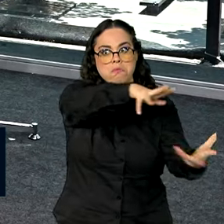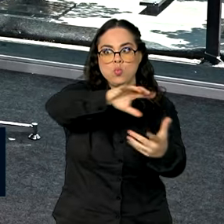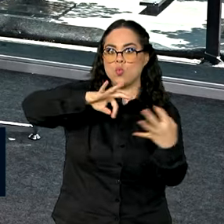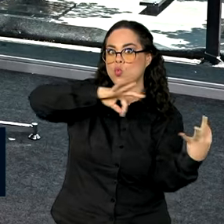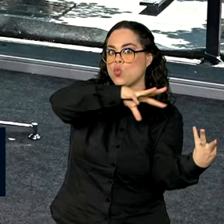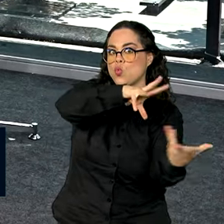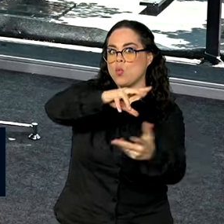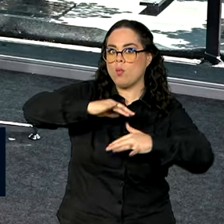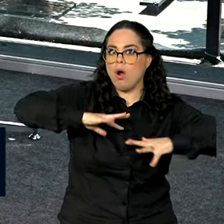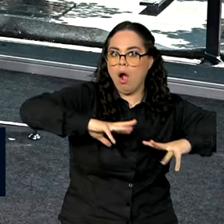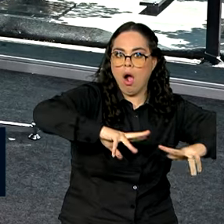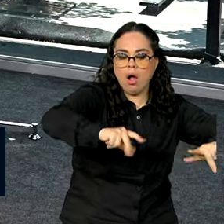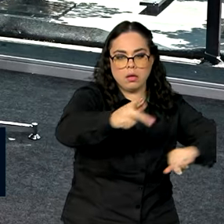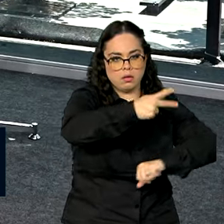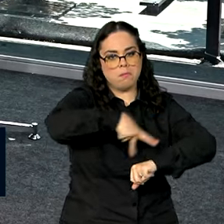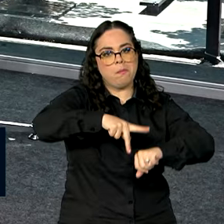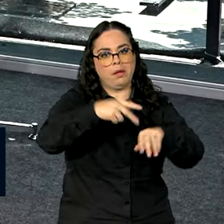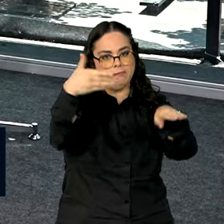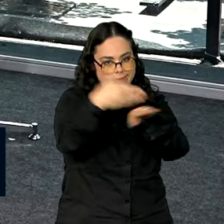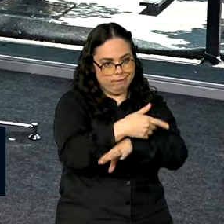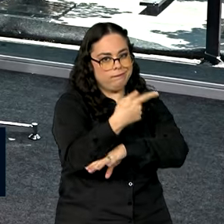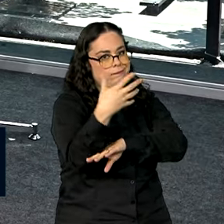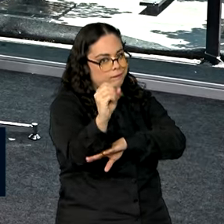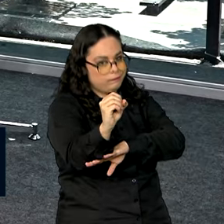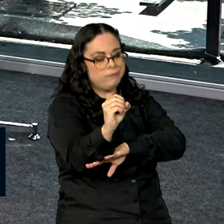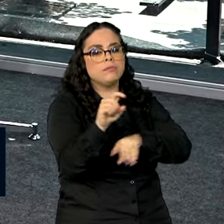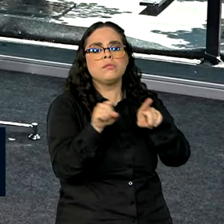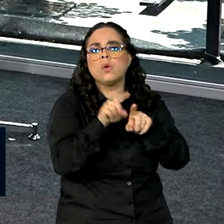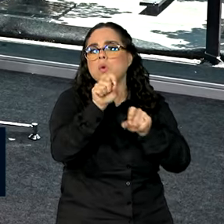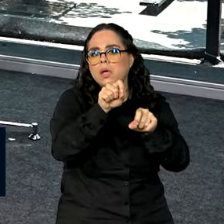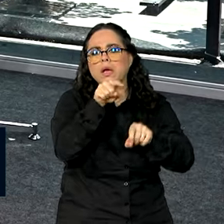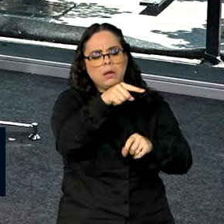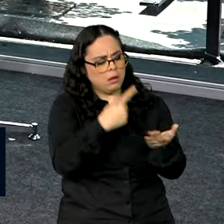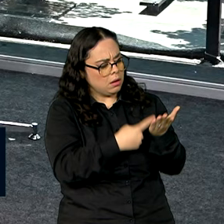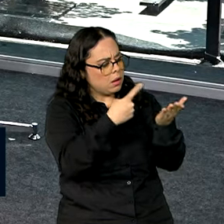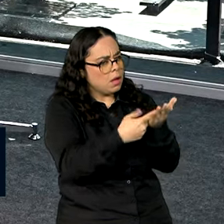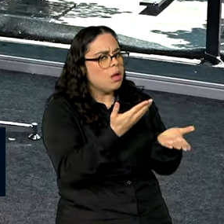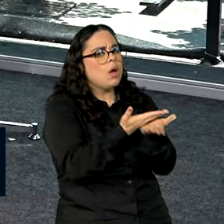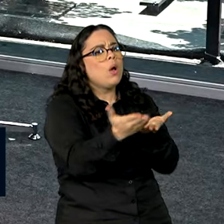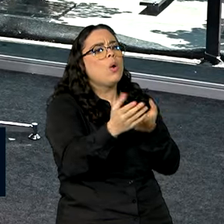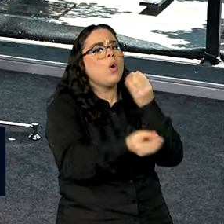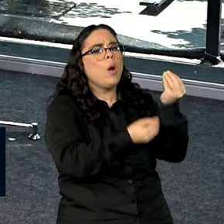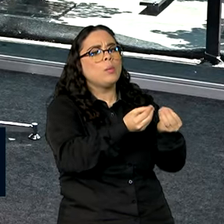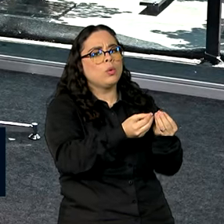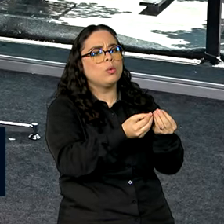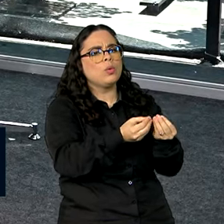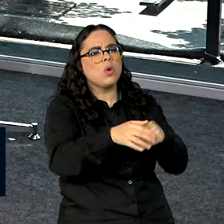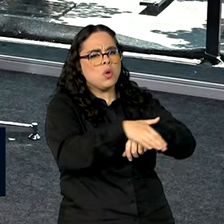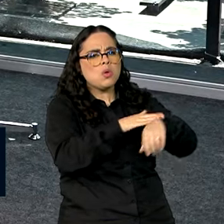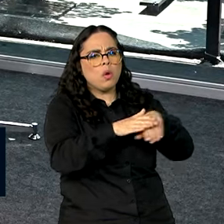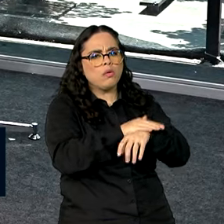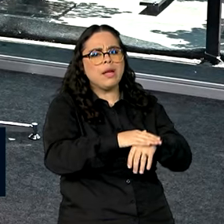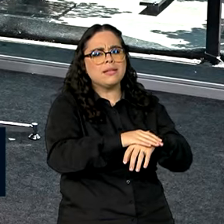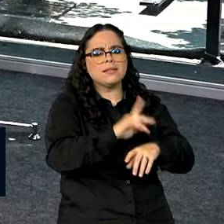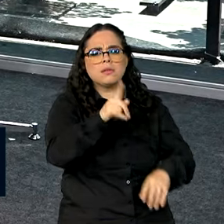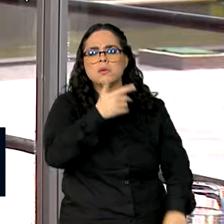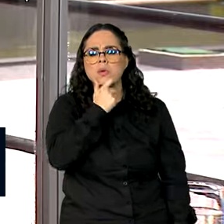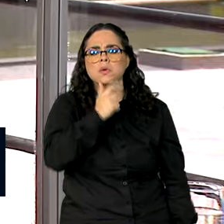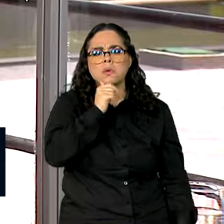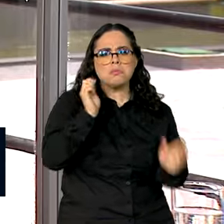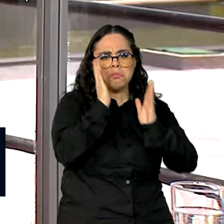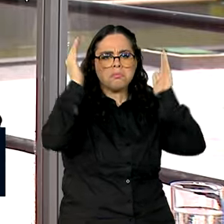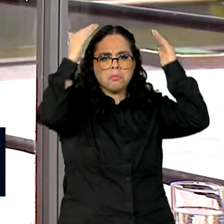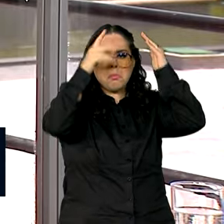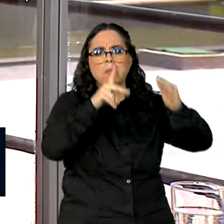energias limpas pelos demais países, esse acordo começou numa conversa com o Papa Francisco, foi isso? Foi isso. Eu